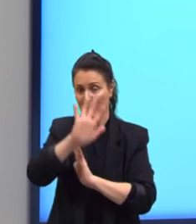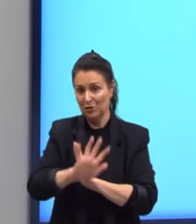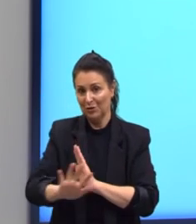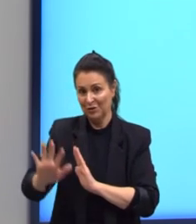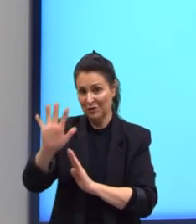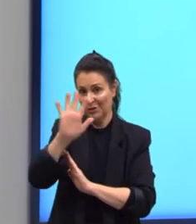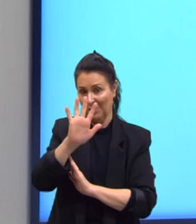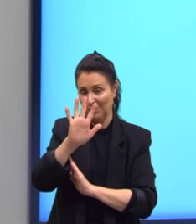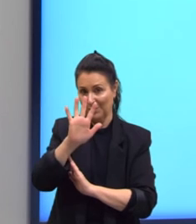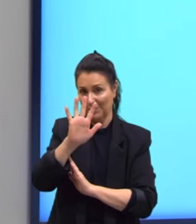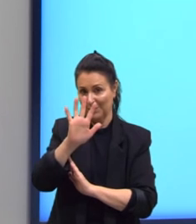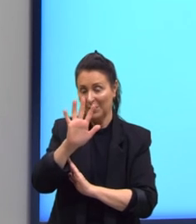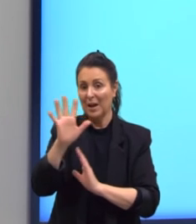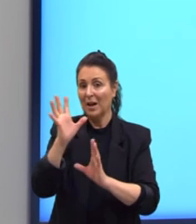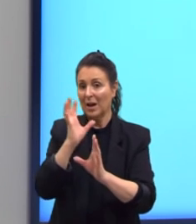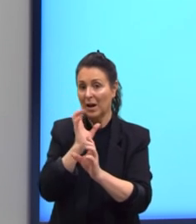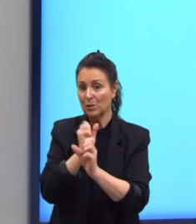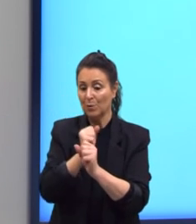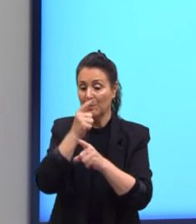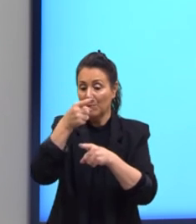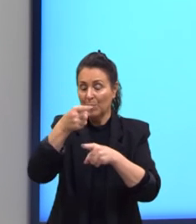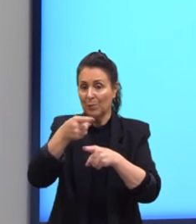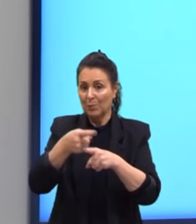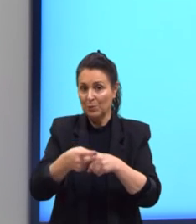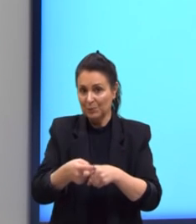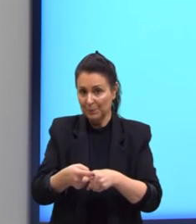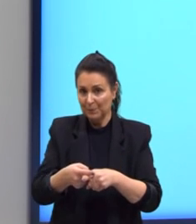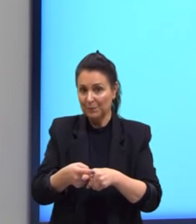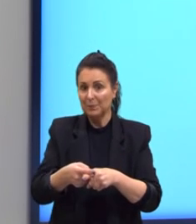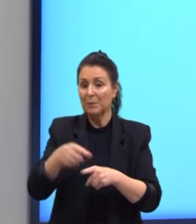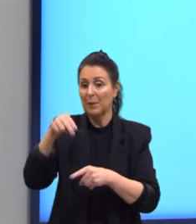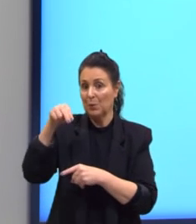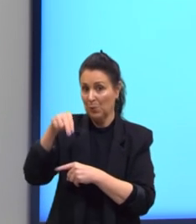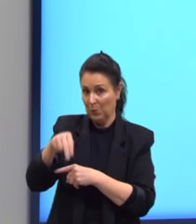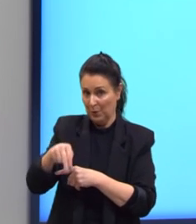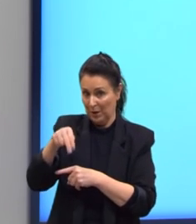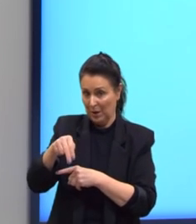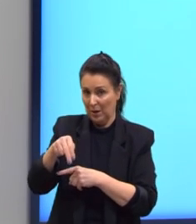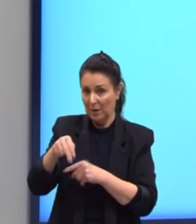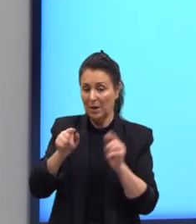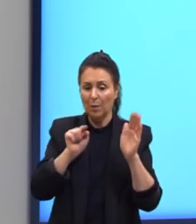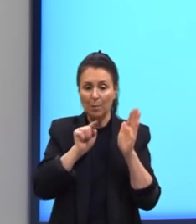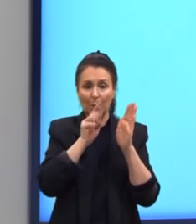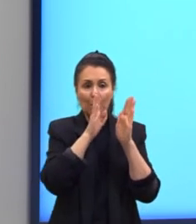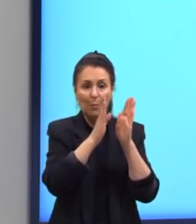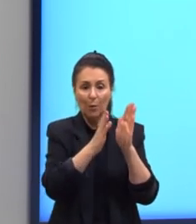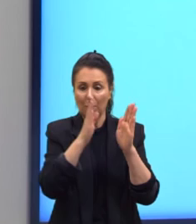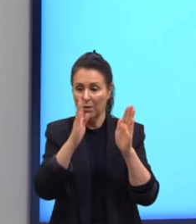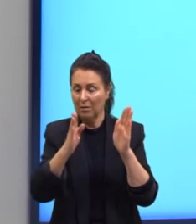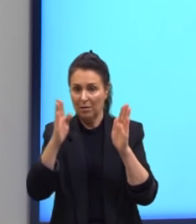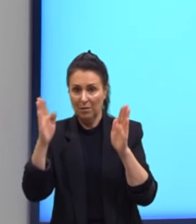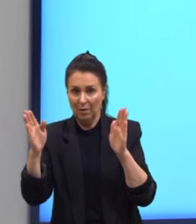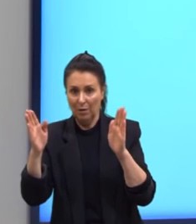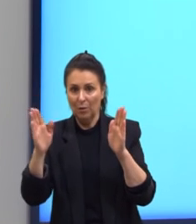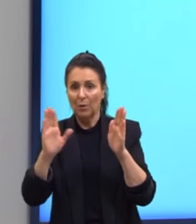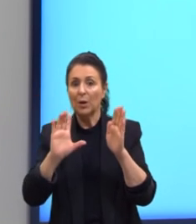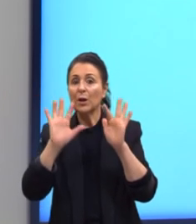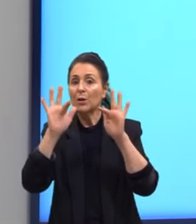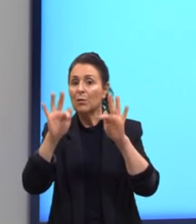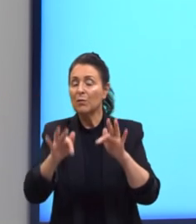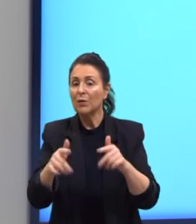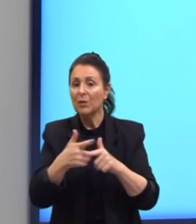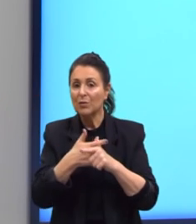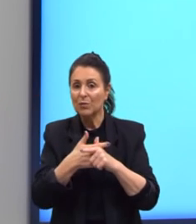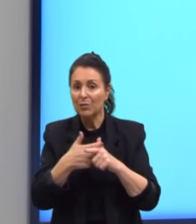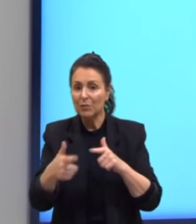esta soma é multiplicada pelo N a posição do termo e no final dividimos